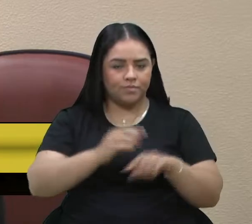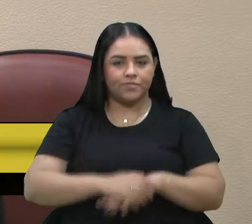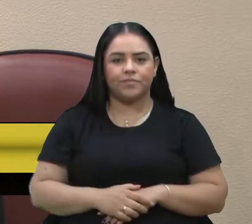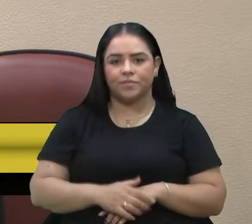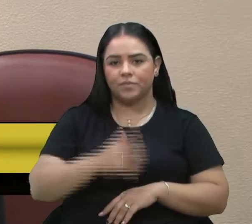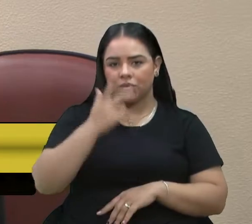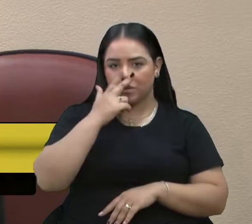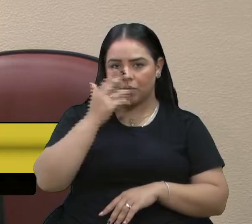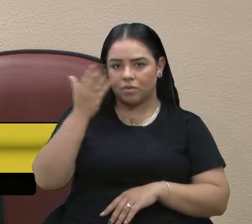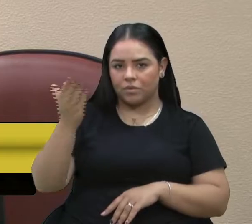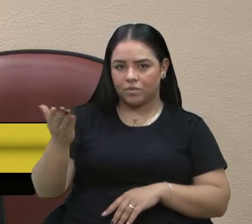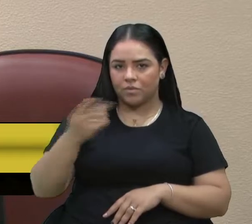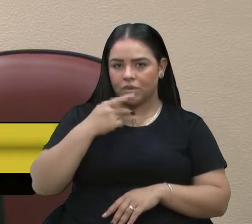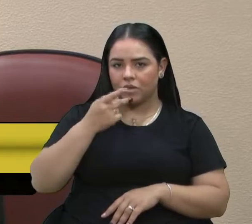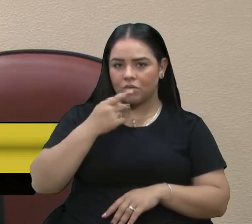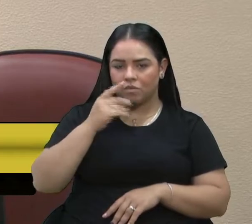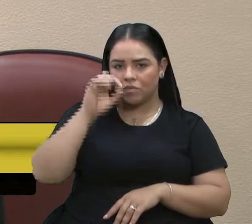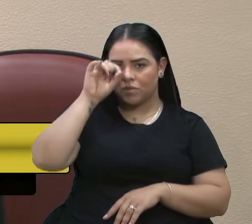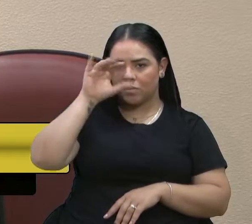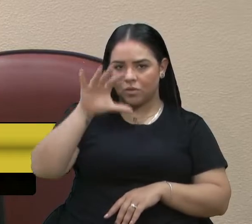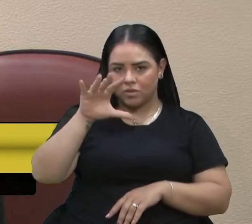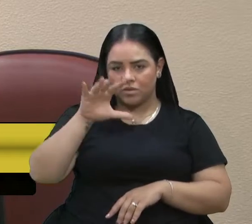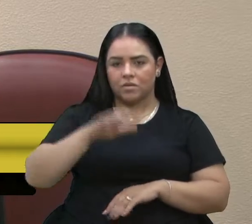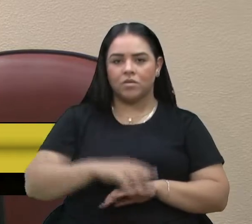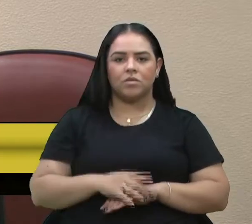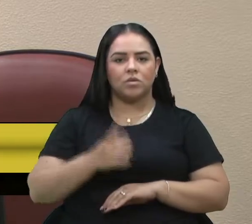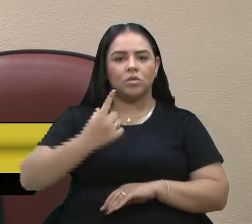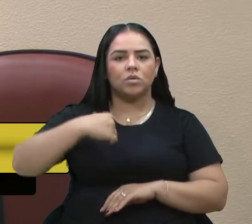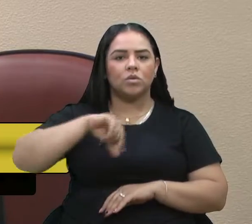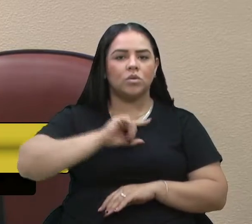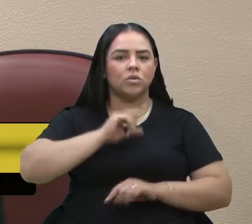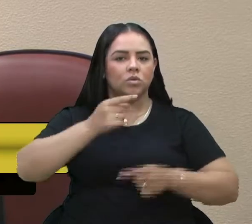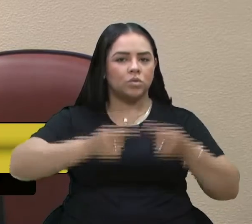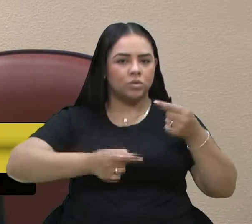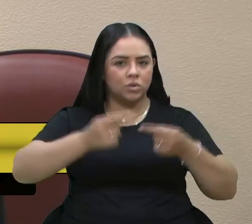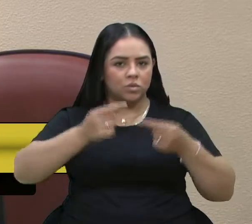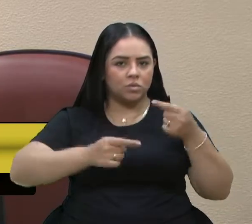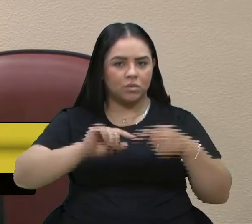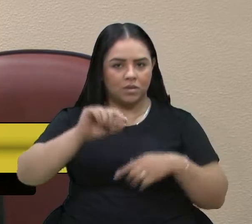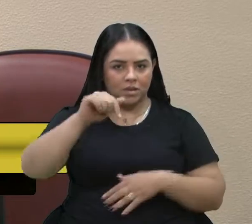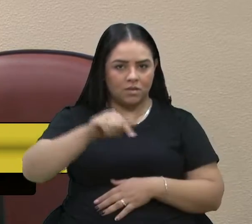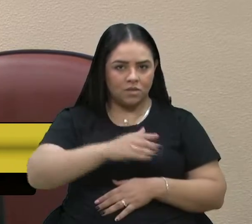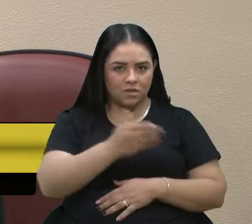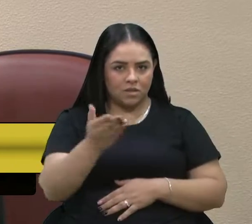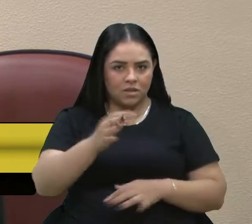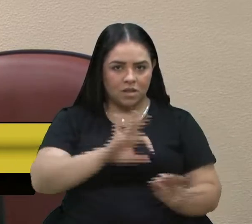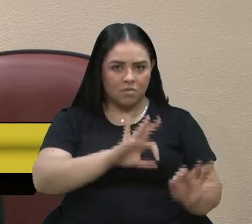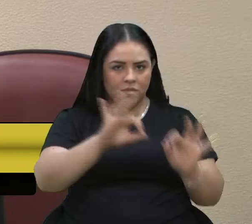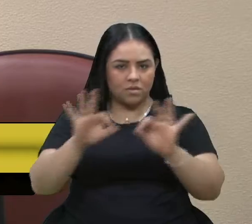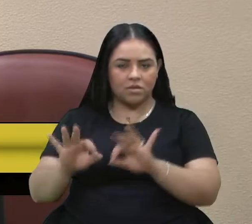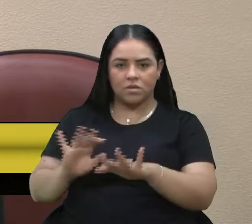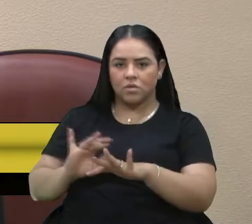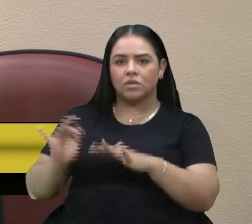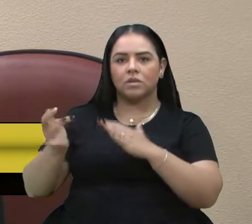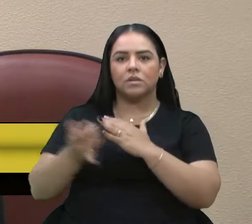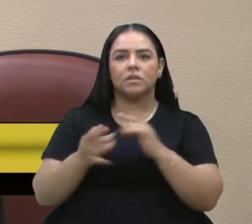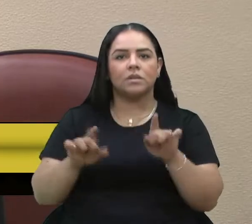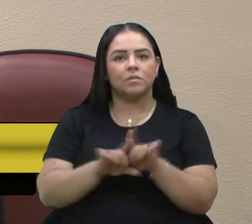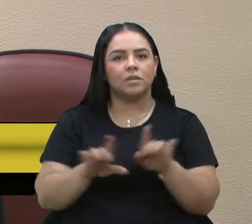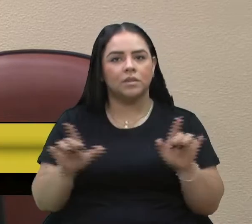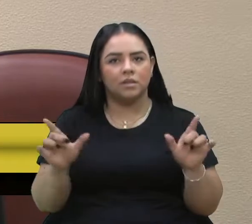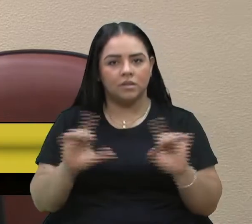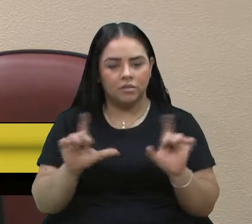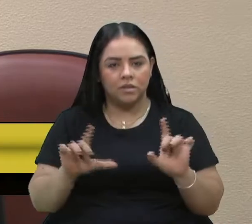muito bem disse o vereador Fiúza, o que nós estamos discutindo aqui, para você que nos acompanha pelas redes sociais também, pela TV Câmara,